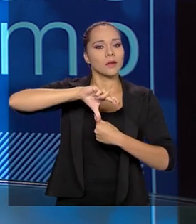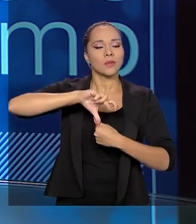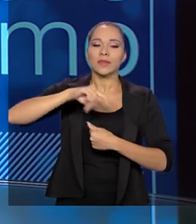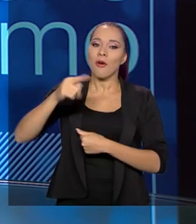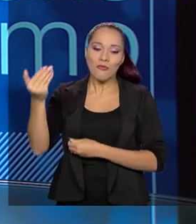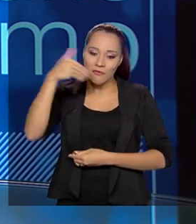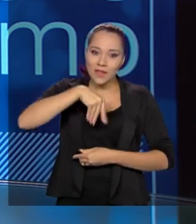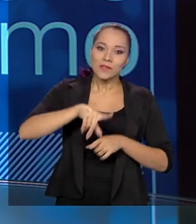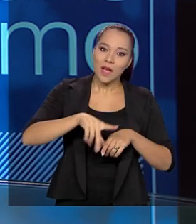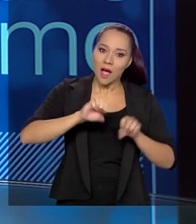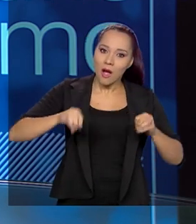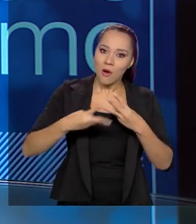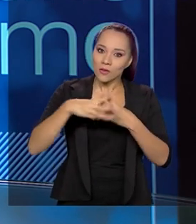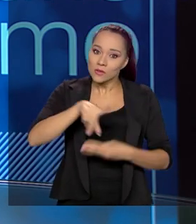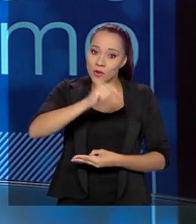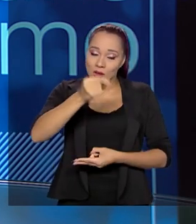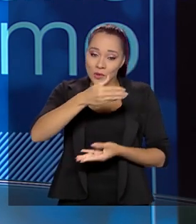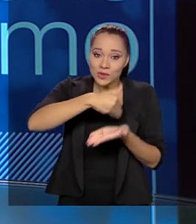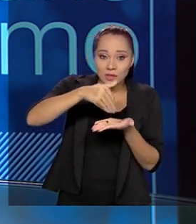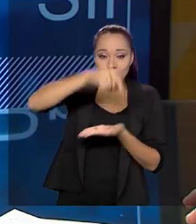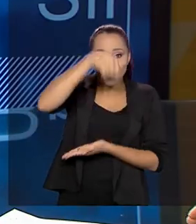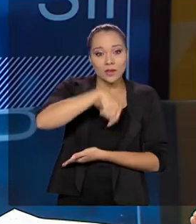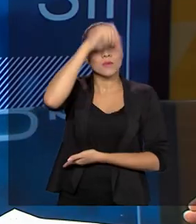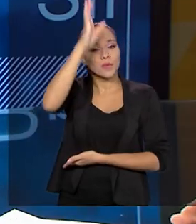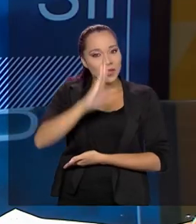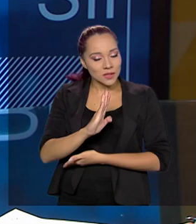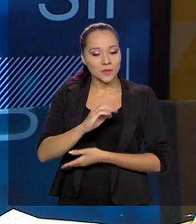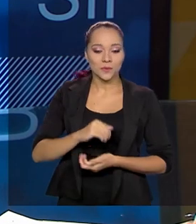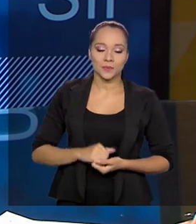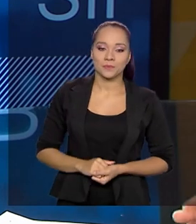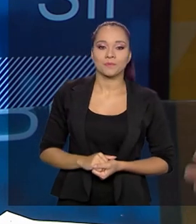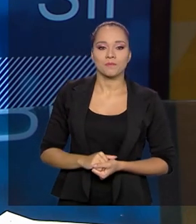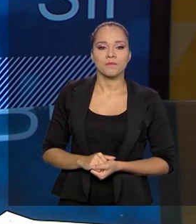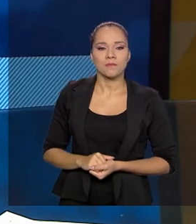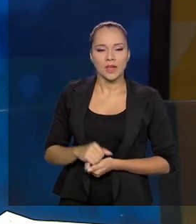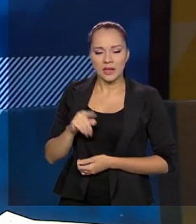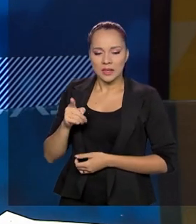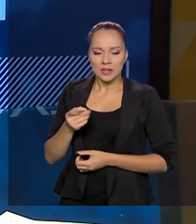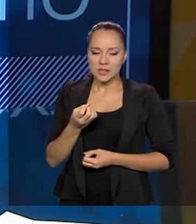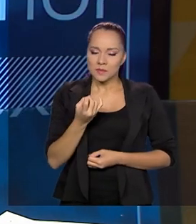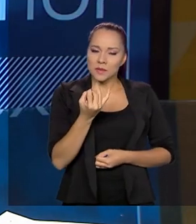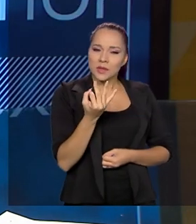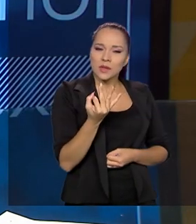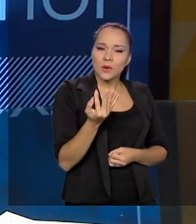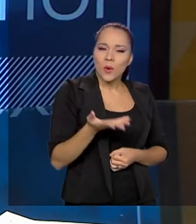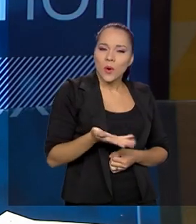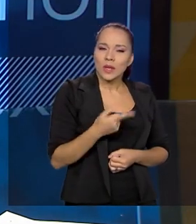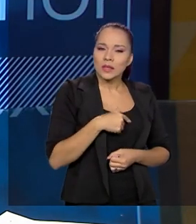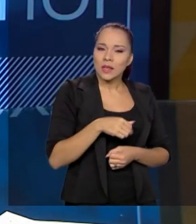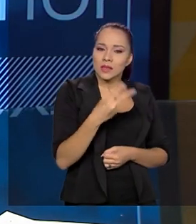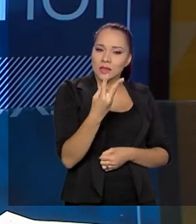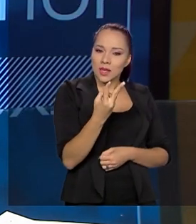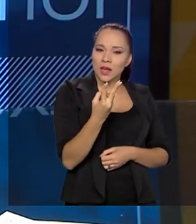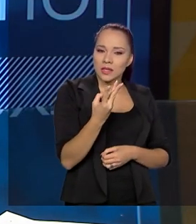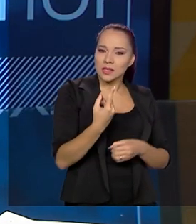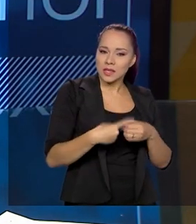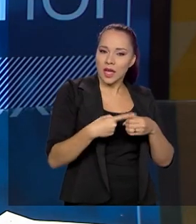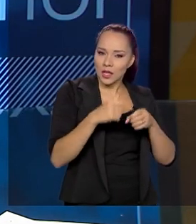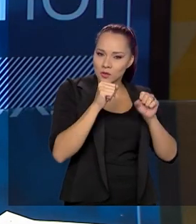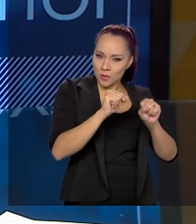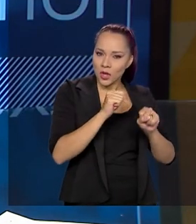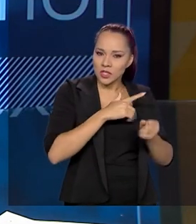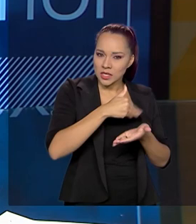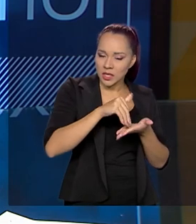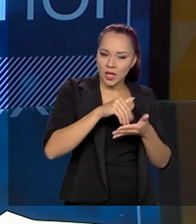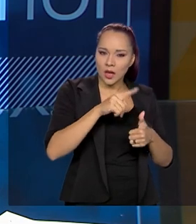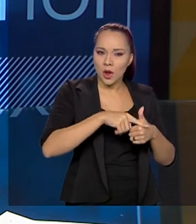que a ONU escolheu. O senhor comentou que três cidades podem vir a receber esse escritório, Manaus, Brasília